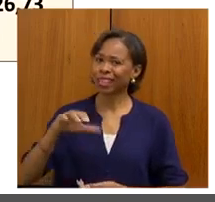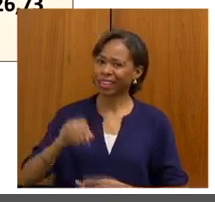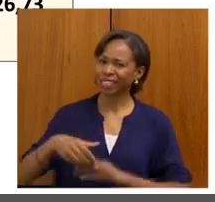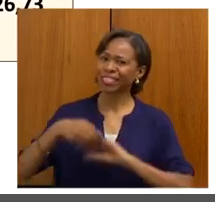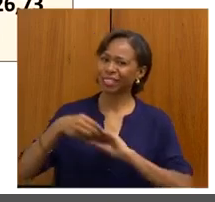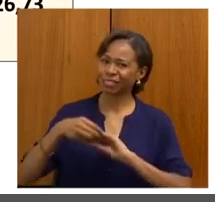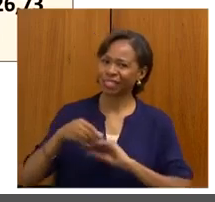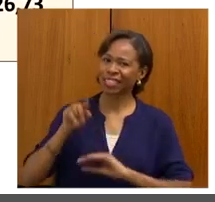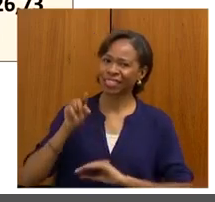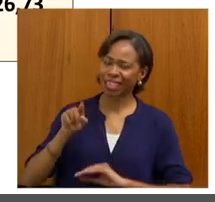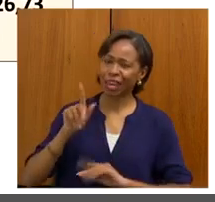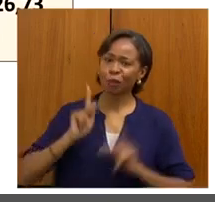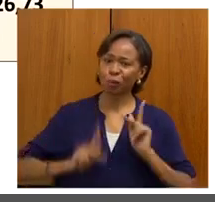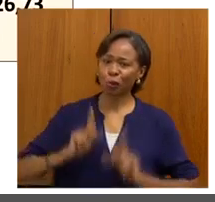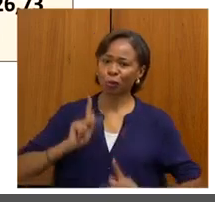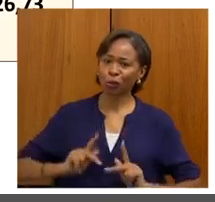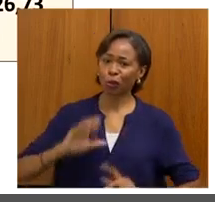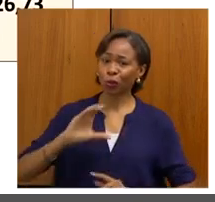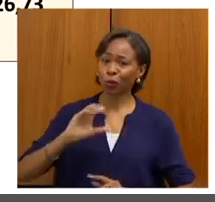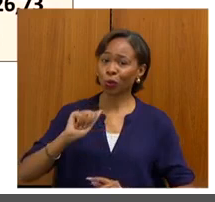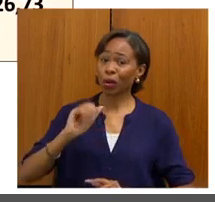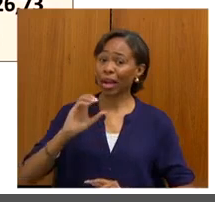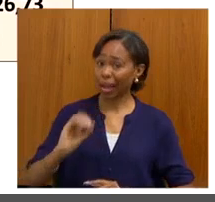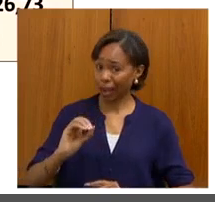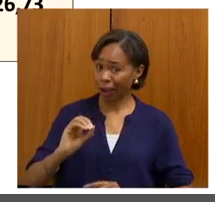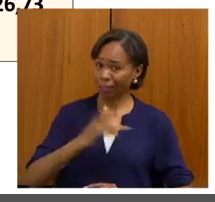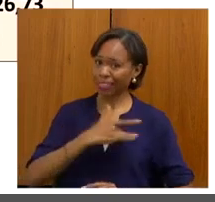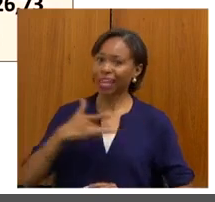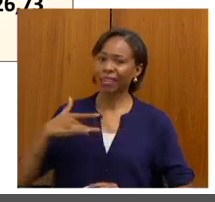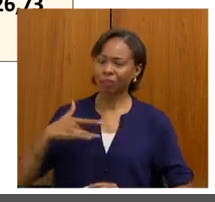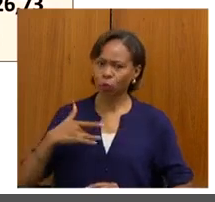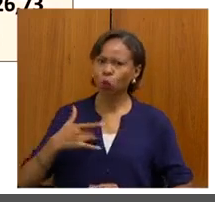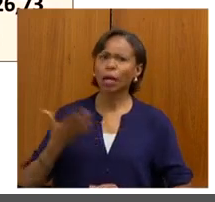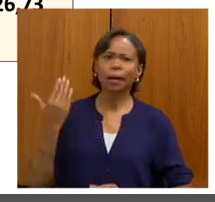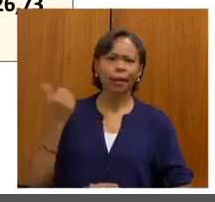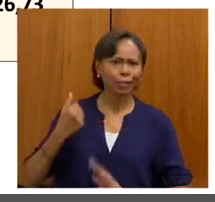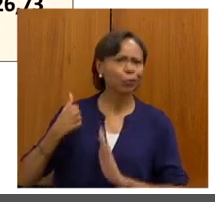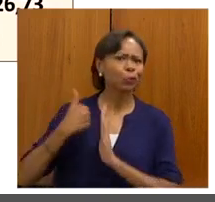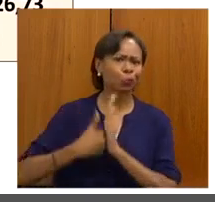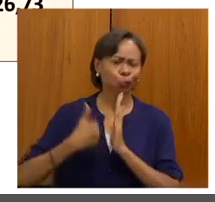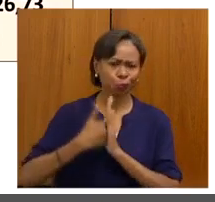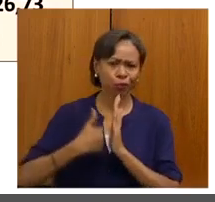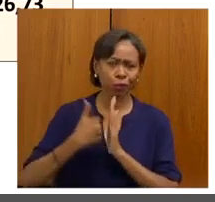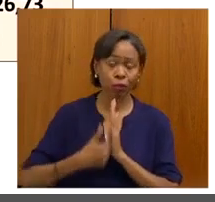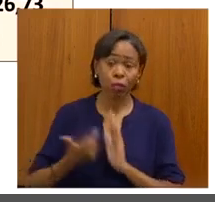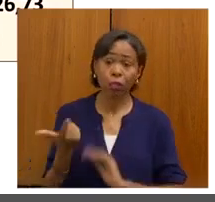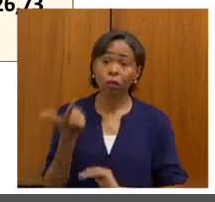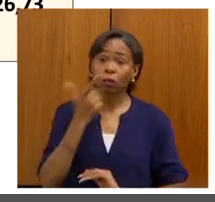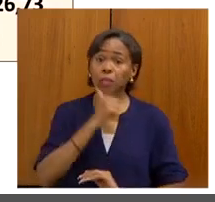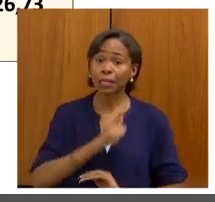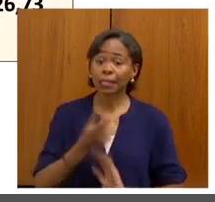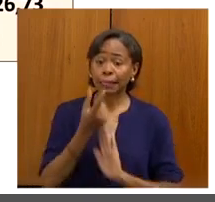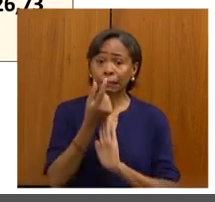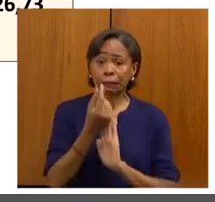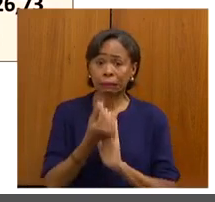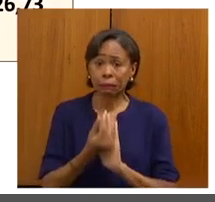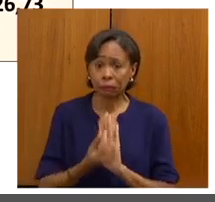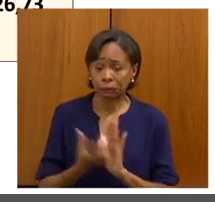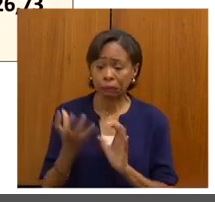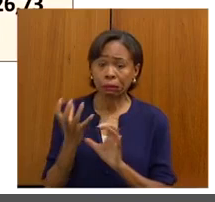do CalSaúde. E o quanto que foi uma luta, não Luciano? A gente conseguir garantir o financeiro porçamentário,